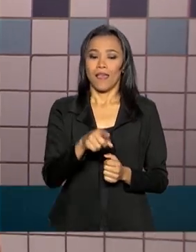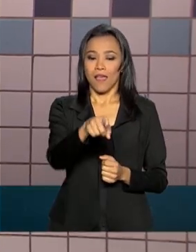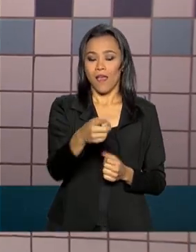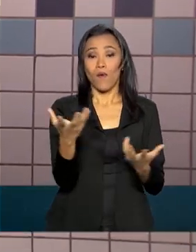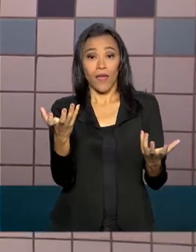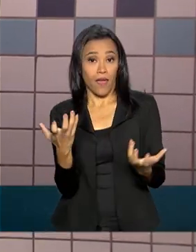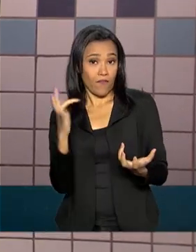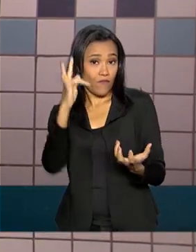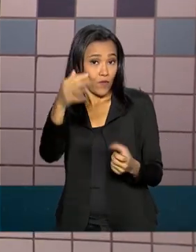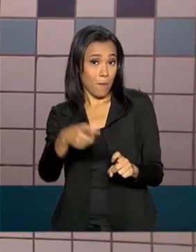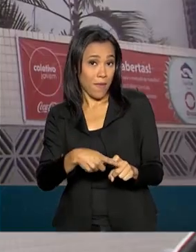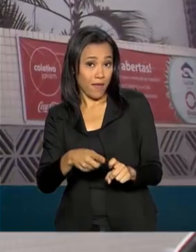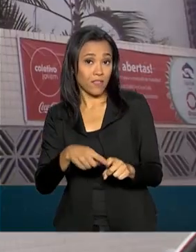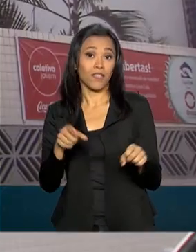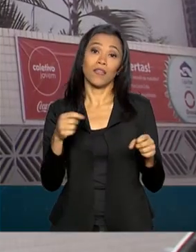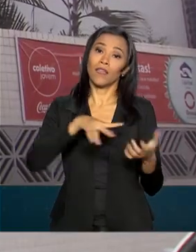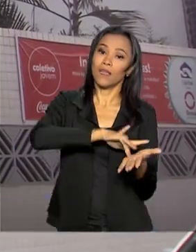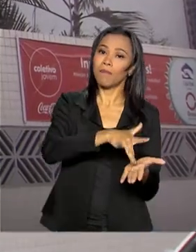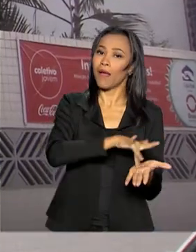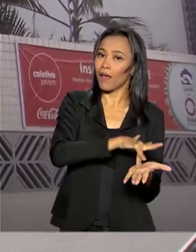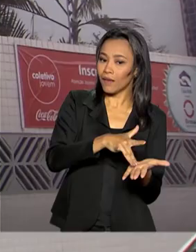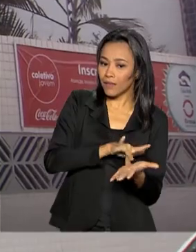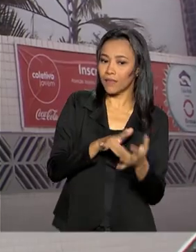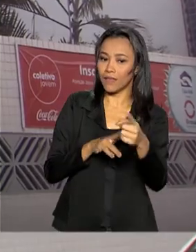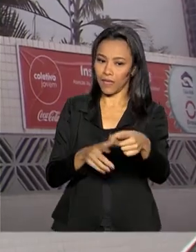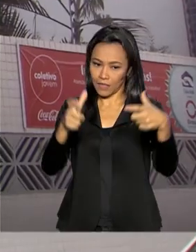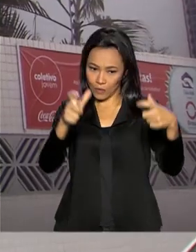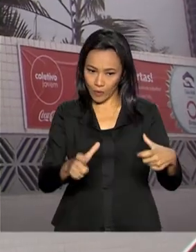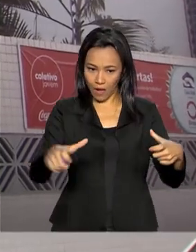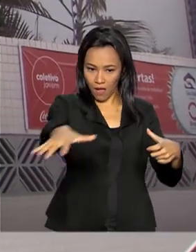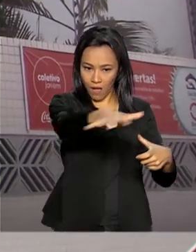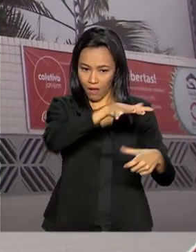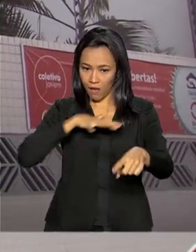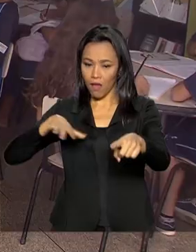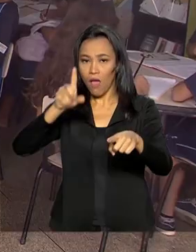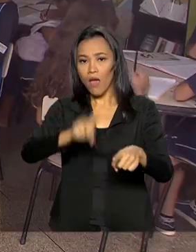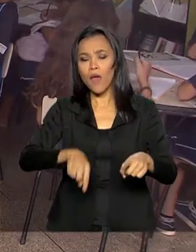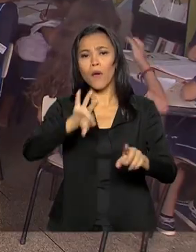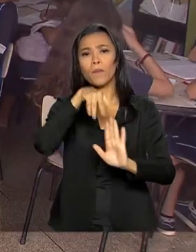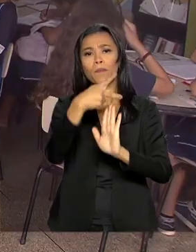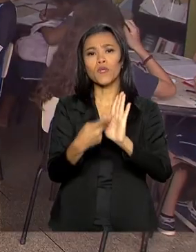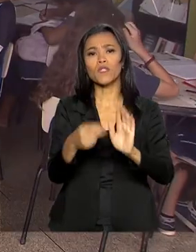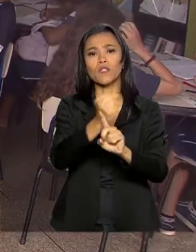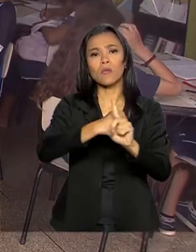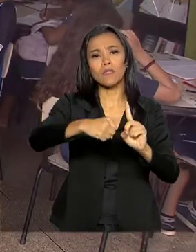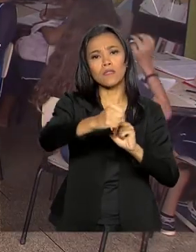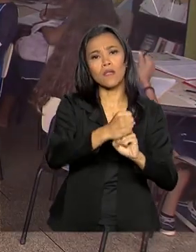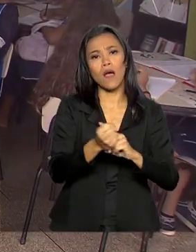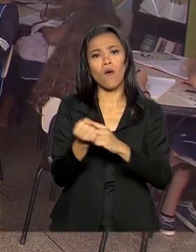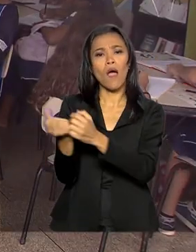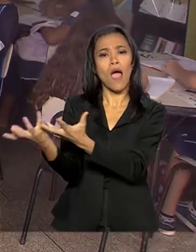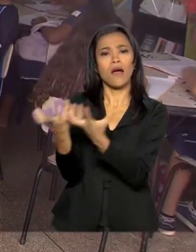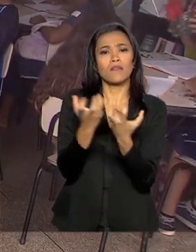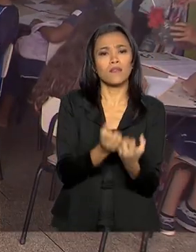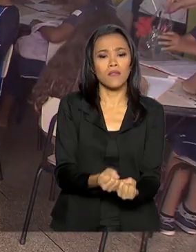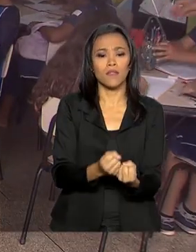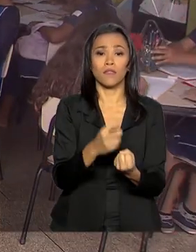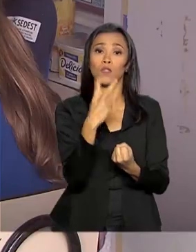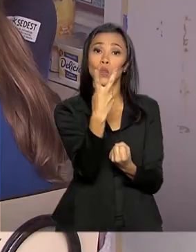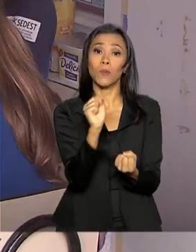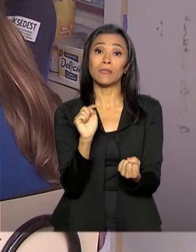médica e balerinha. A Casa Azul é um projeto social que atende a cerca de 2 mil crianças e